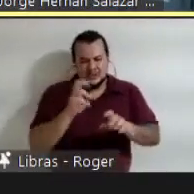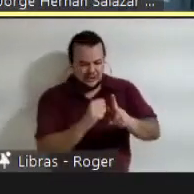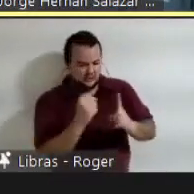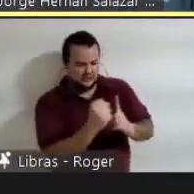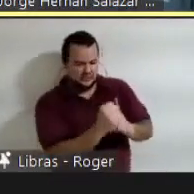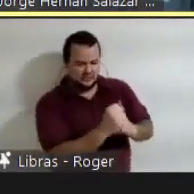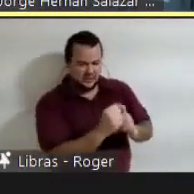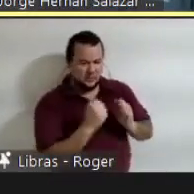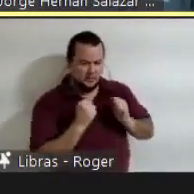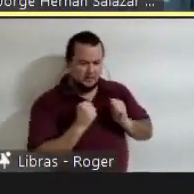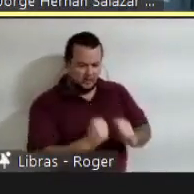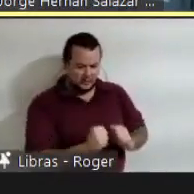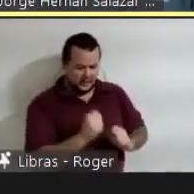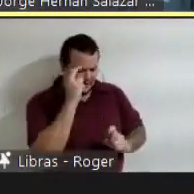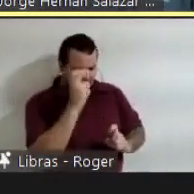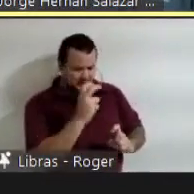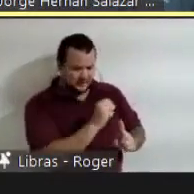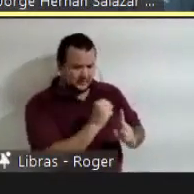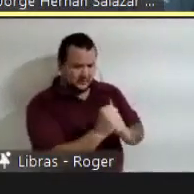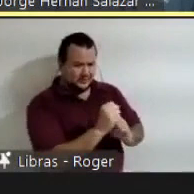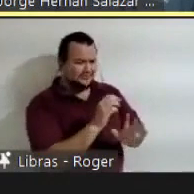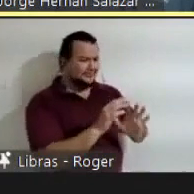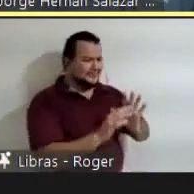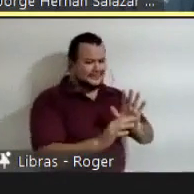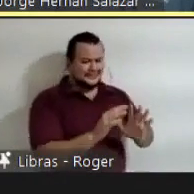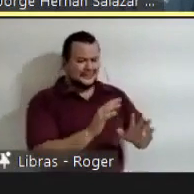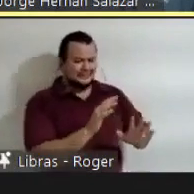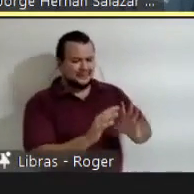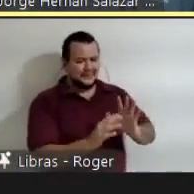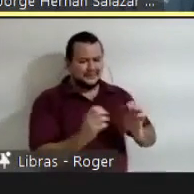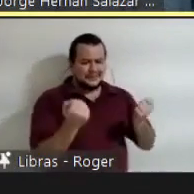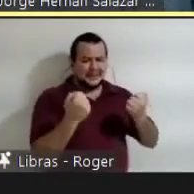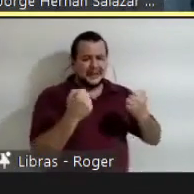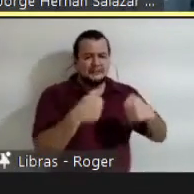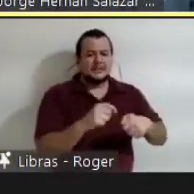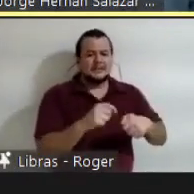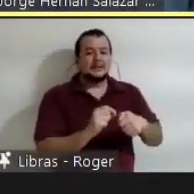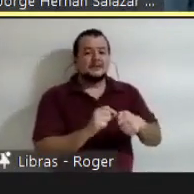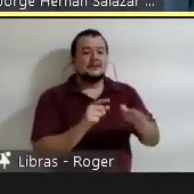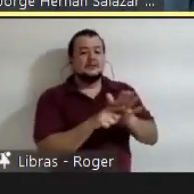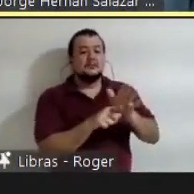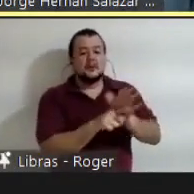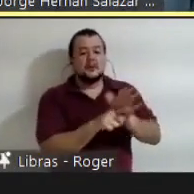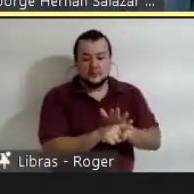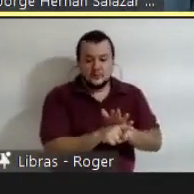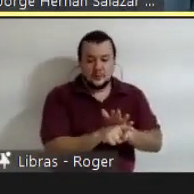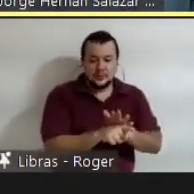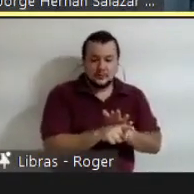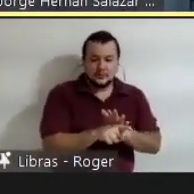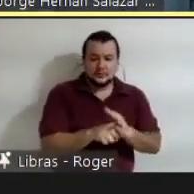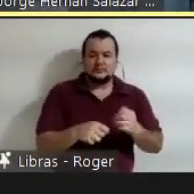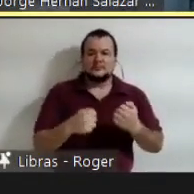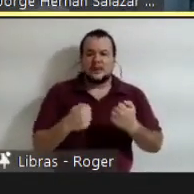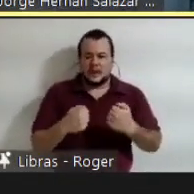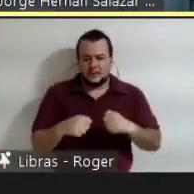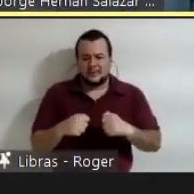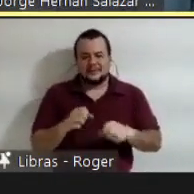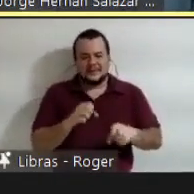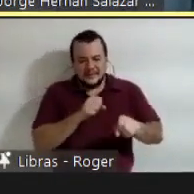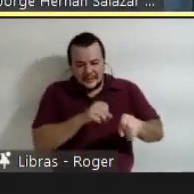sua capacidade de perguntar. E deveríamos educar nisso. Educar nisso nisso